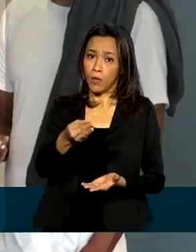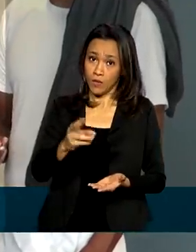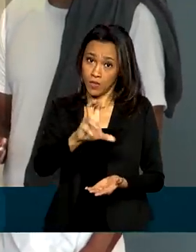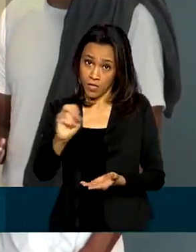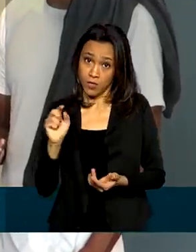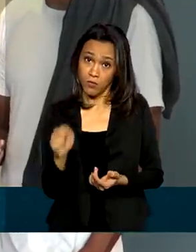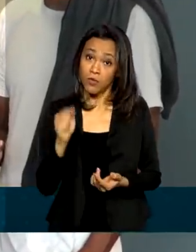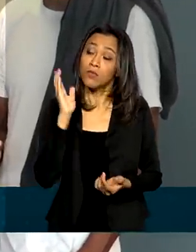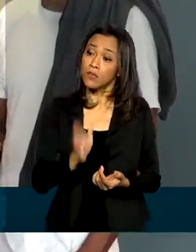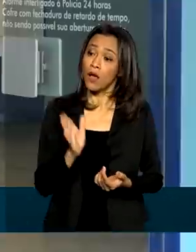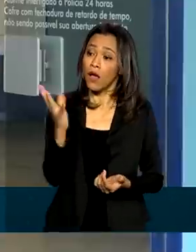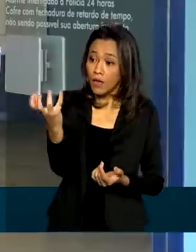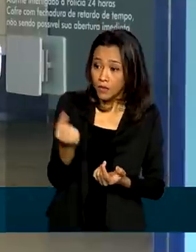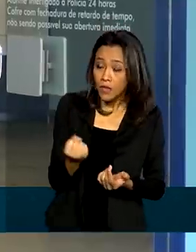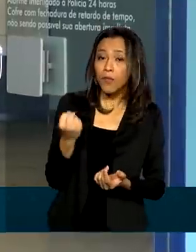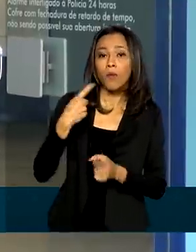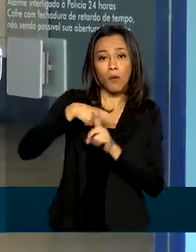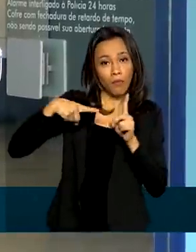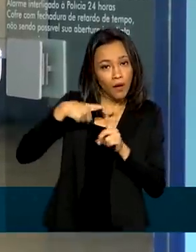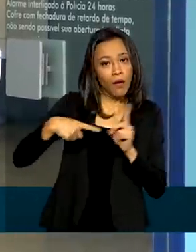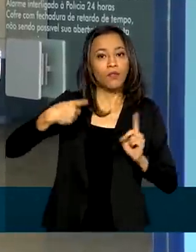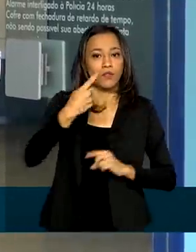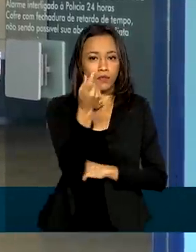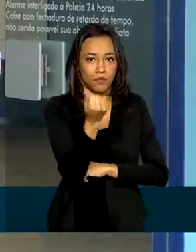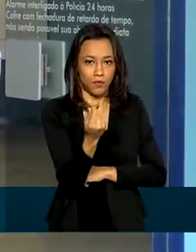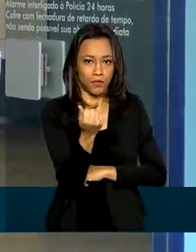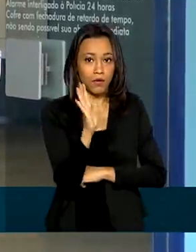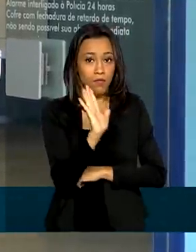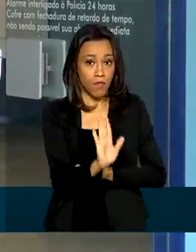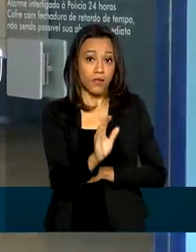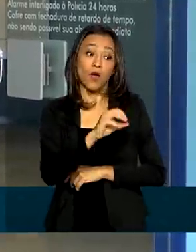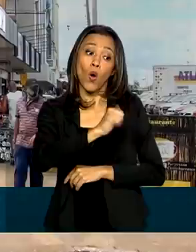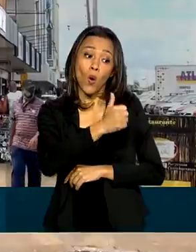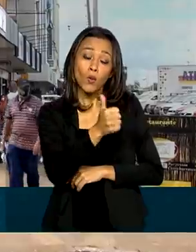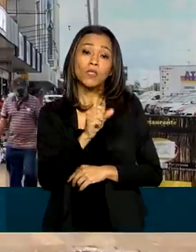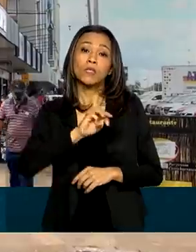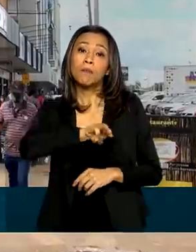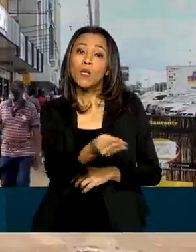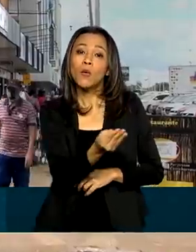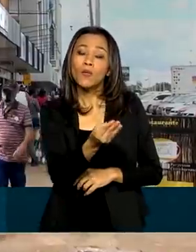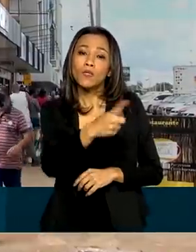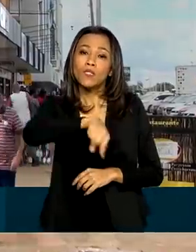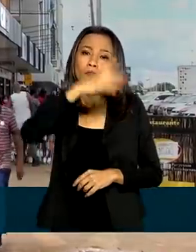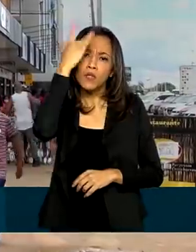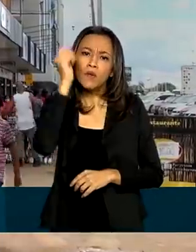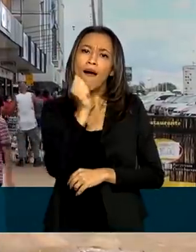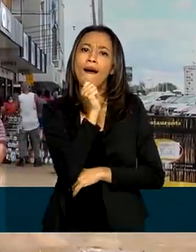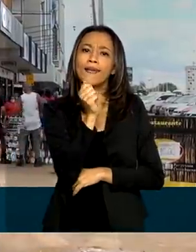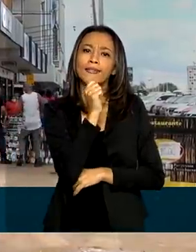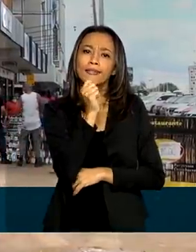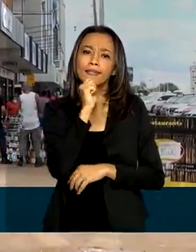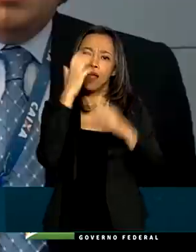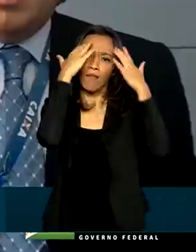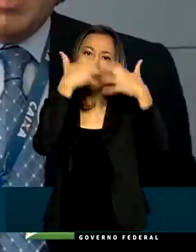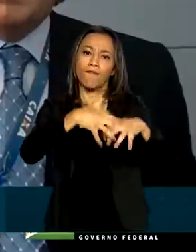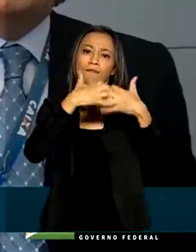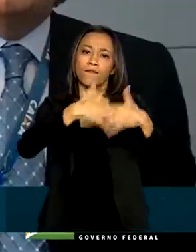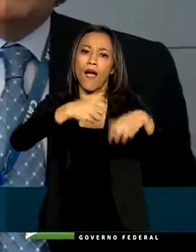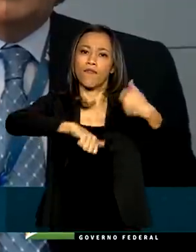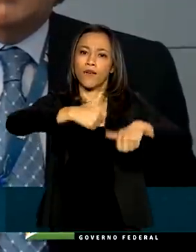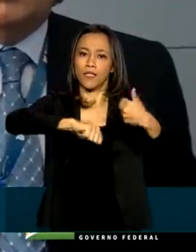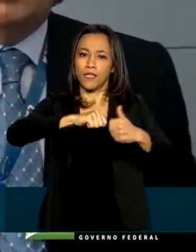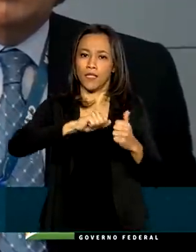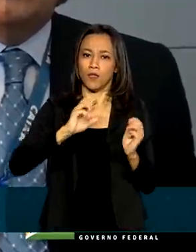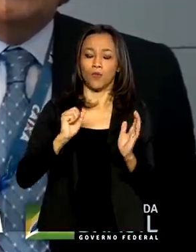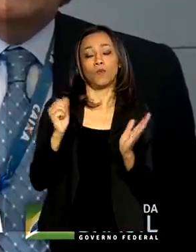já receberam alguma parcela do benefício, mas 11 milhões de pessoas ainda estão com cadastro em análise. A